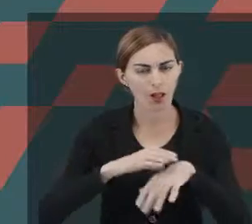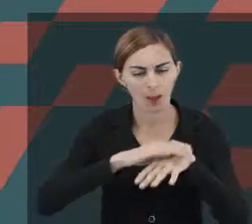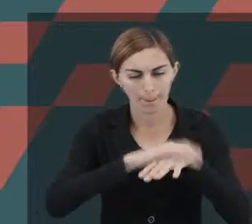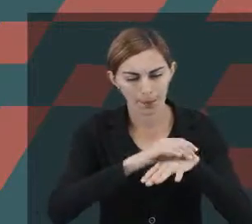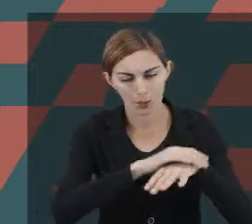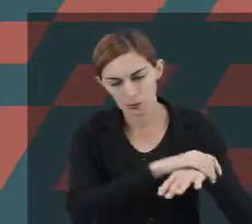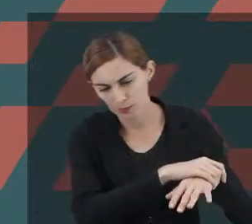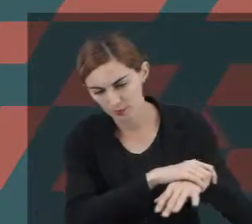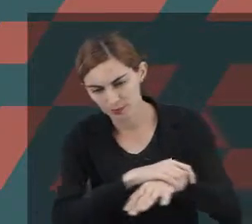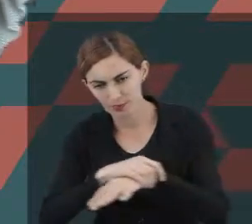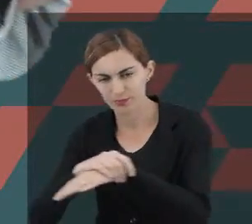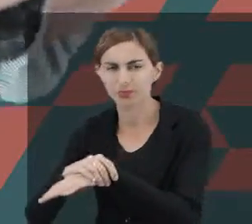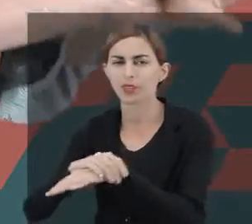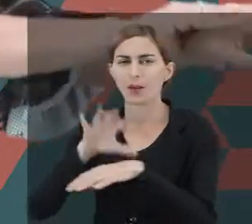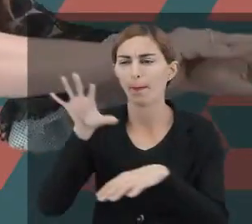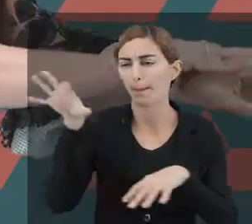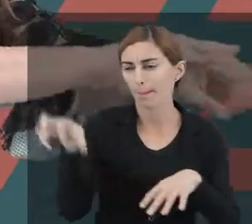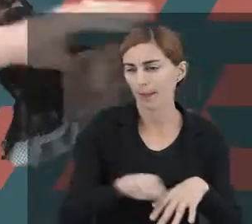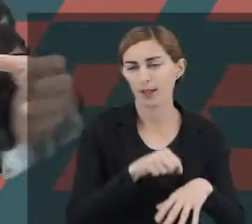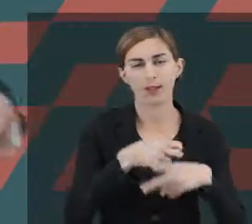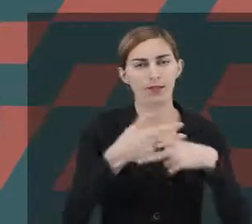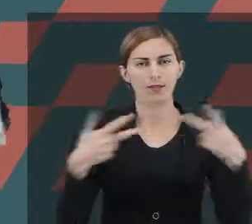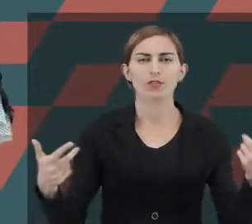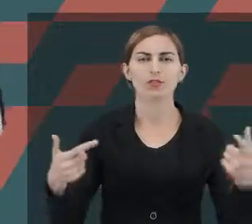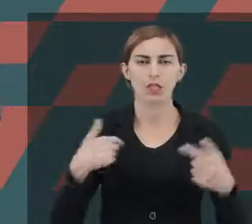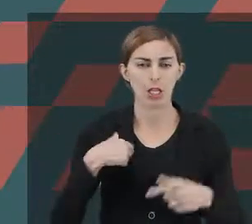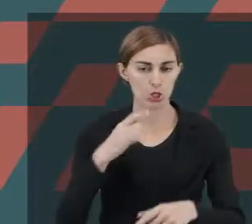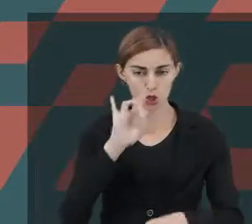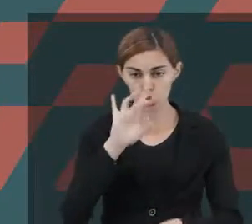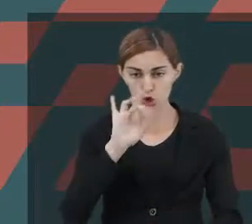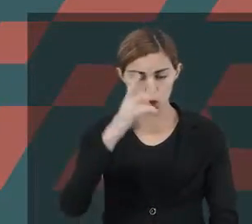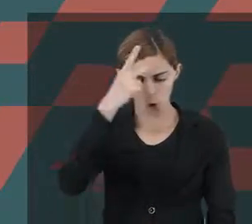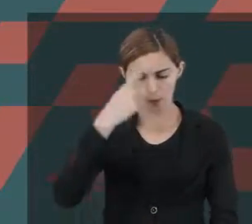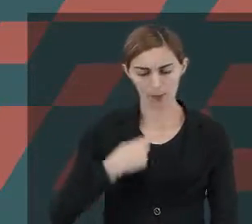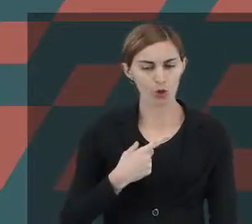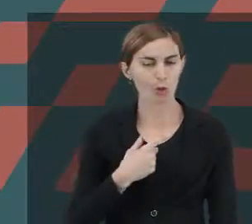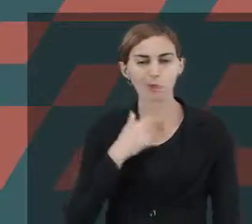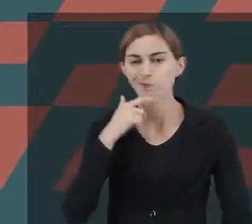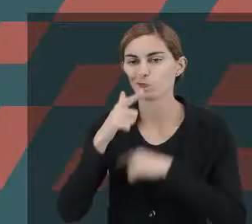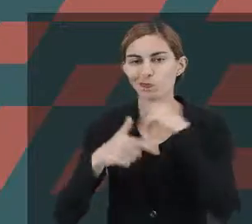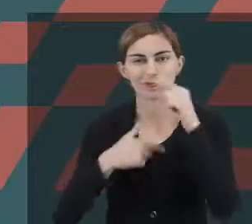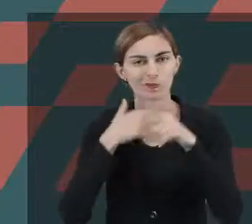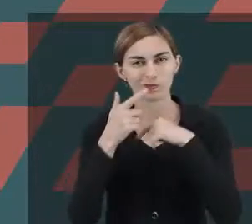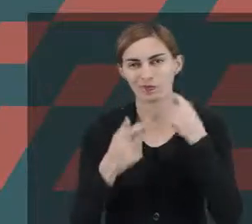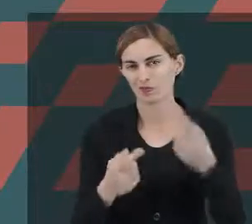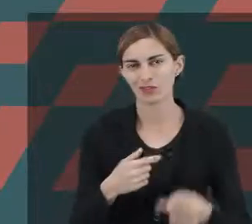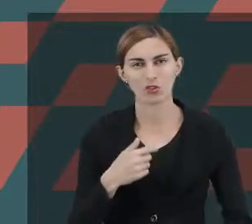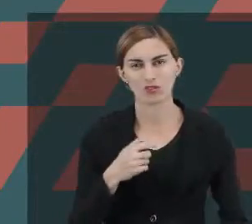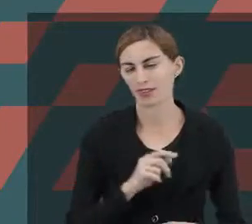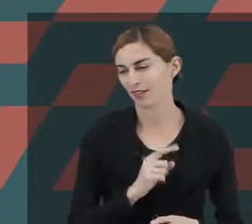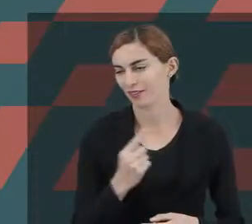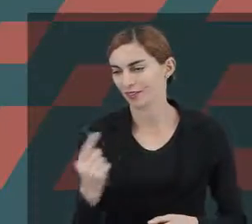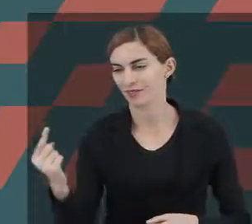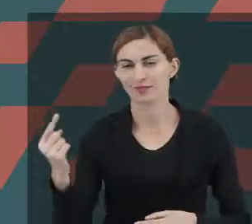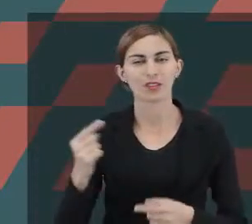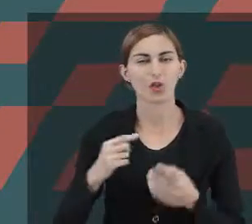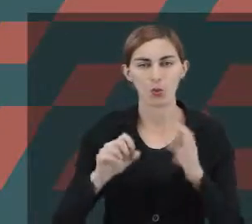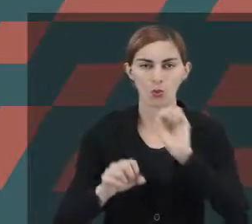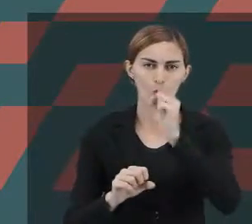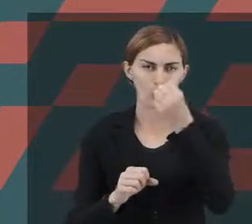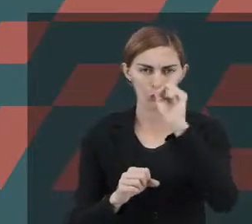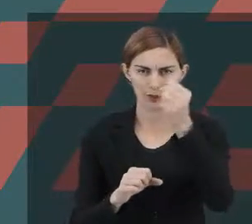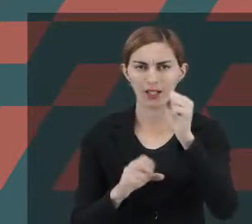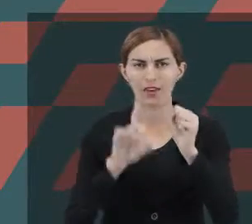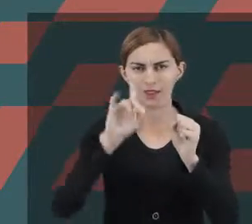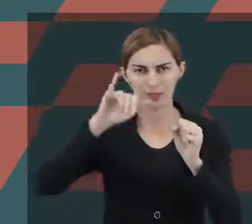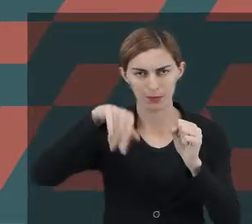lá, pega na sua mãozinha, para poder pegar o objeto. Ela por si só, ela não tem noção daquilo que ela pode fazer. A oitava